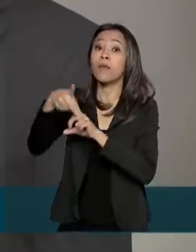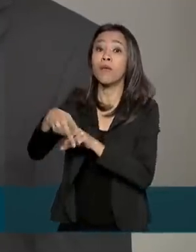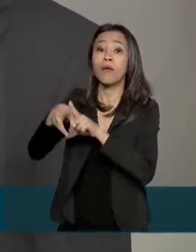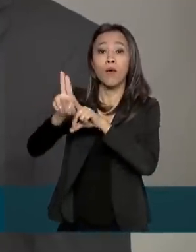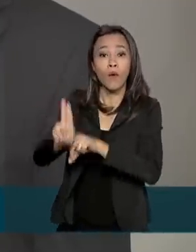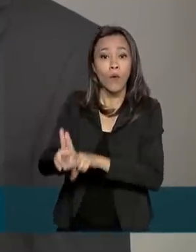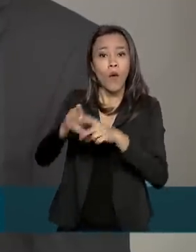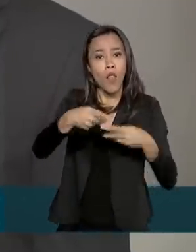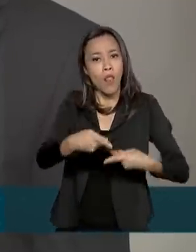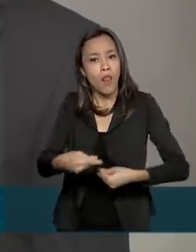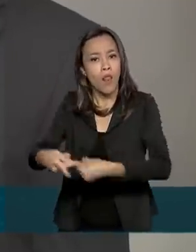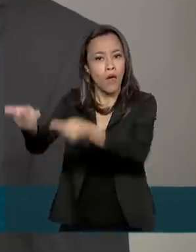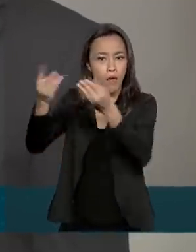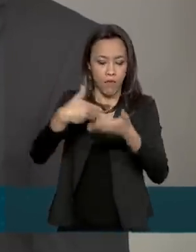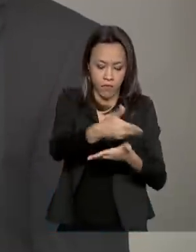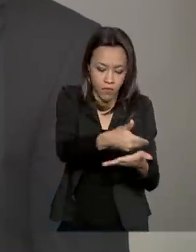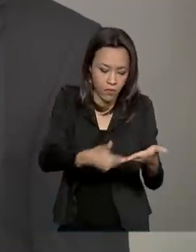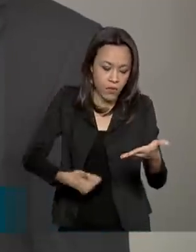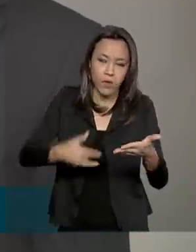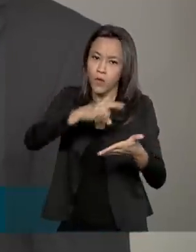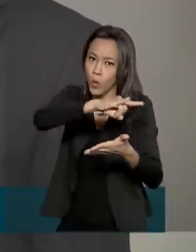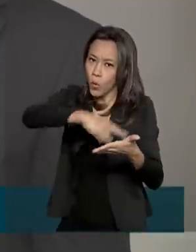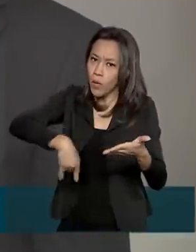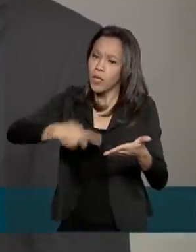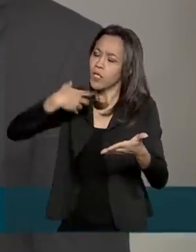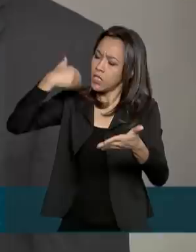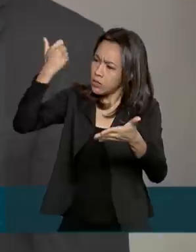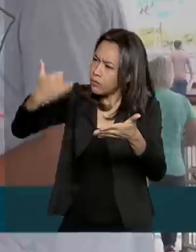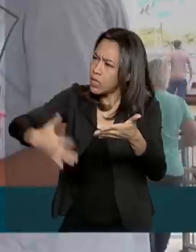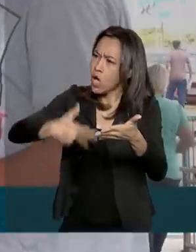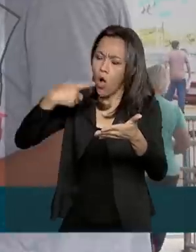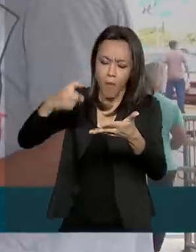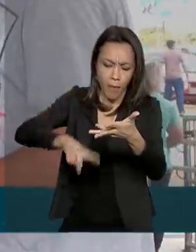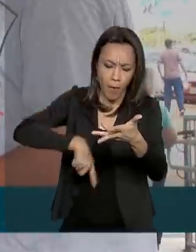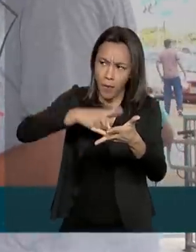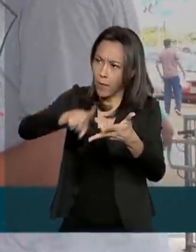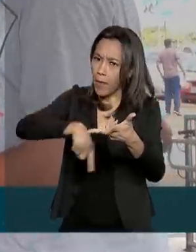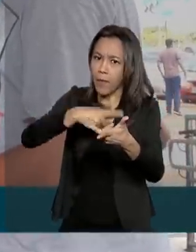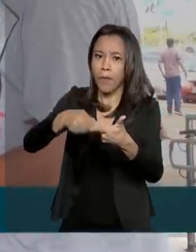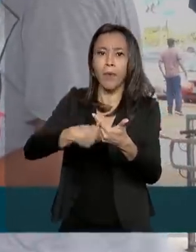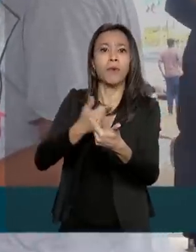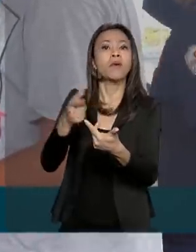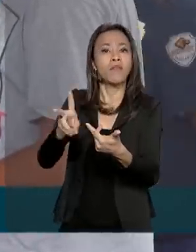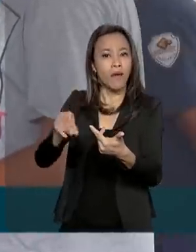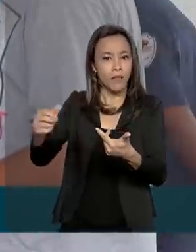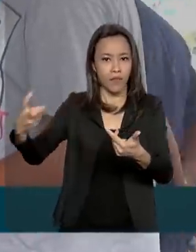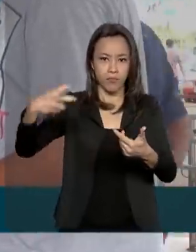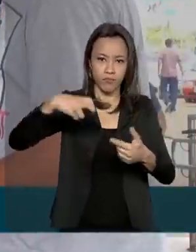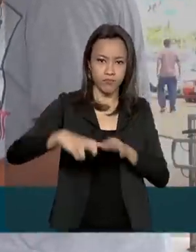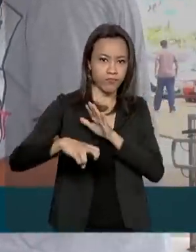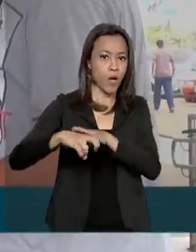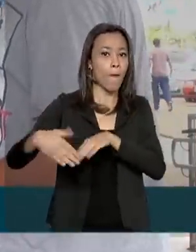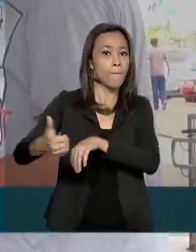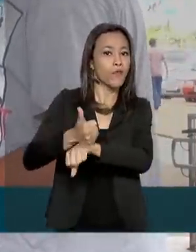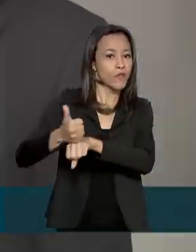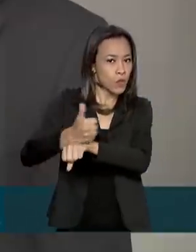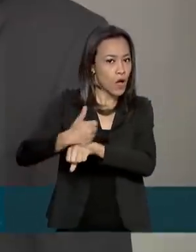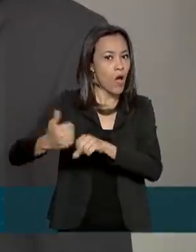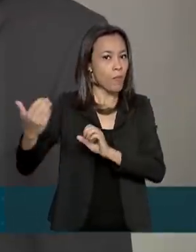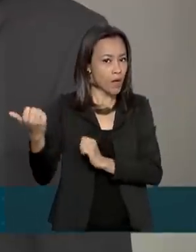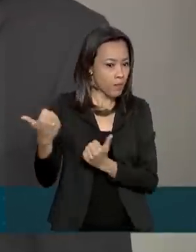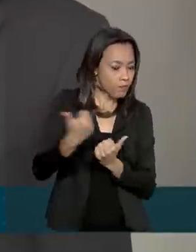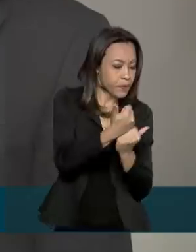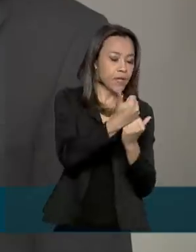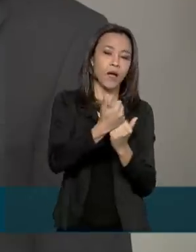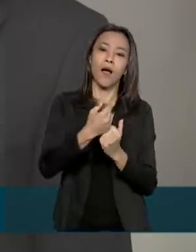documentação e faça uma contestação aonde ela vai ser atendida por um profissional com o único objetivo. Fazer